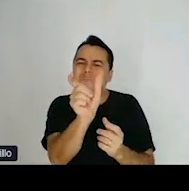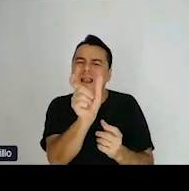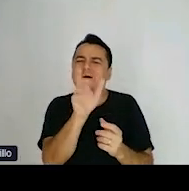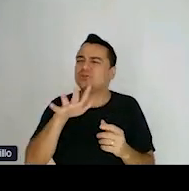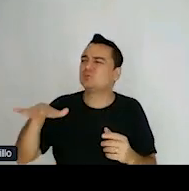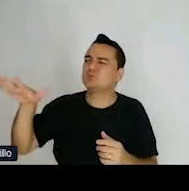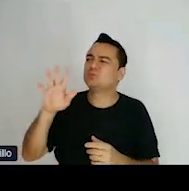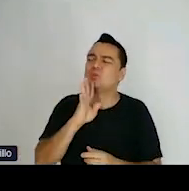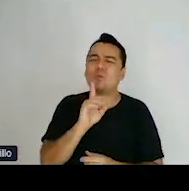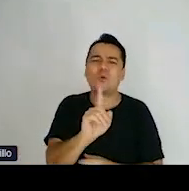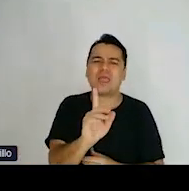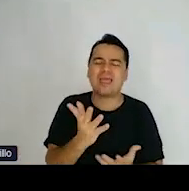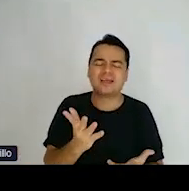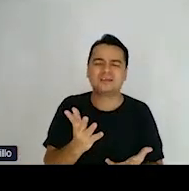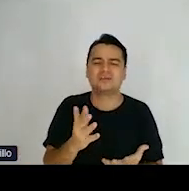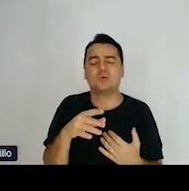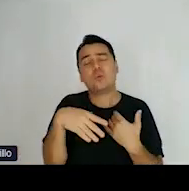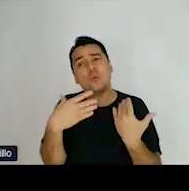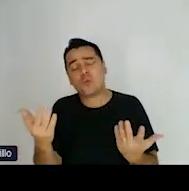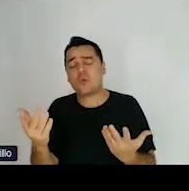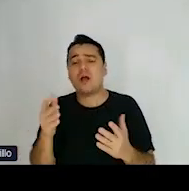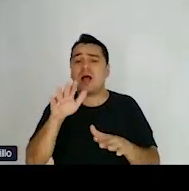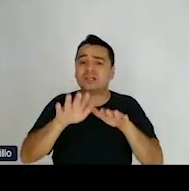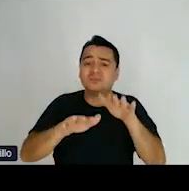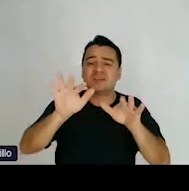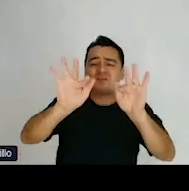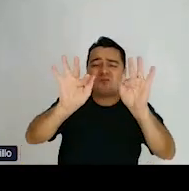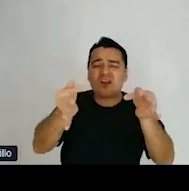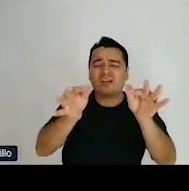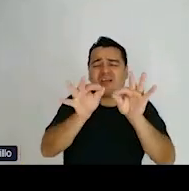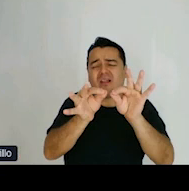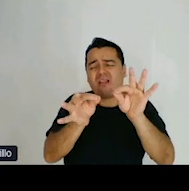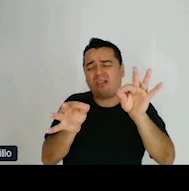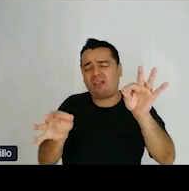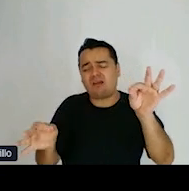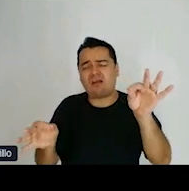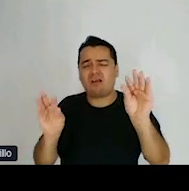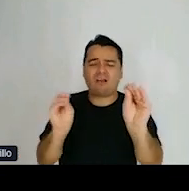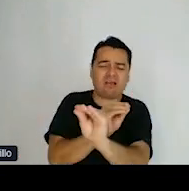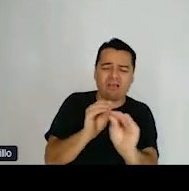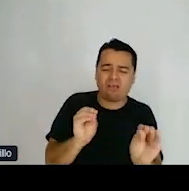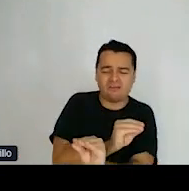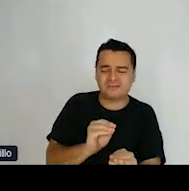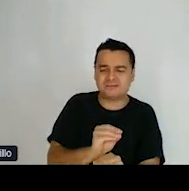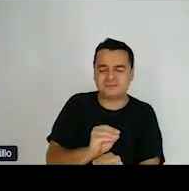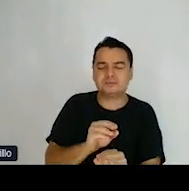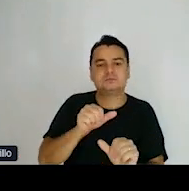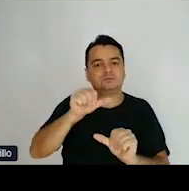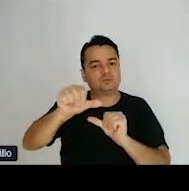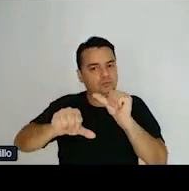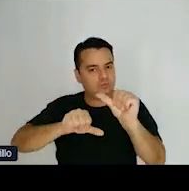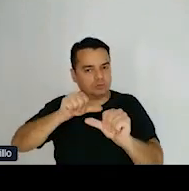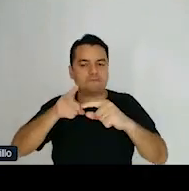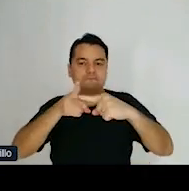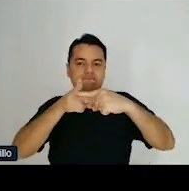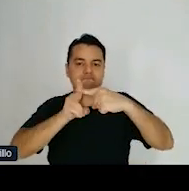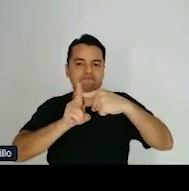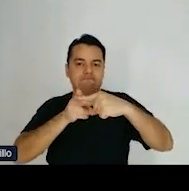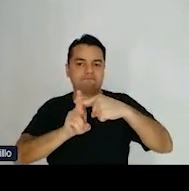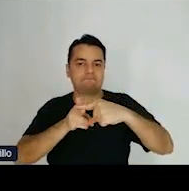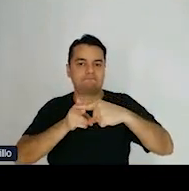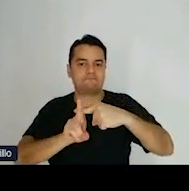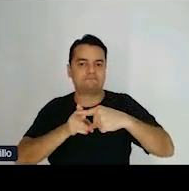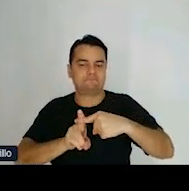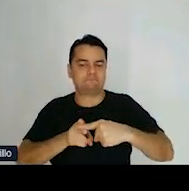seja abstrata? Ou alguma frase longa ou na ordem indireta? Tudo isso precisa ser considerado.